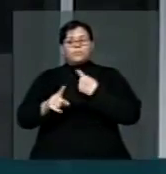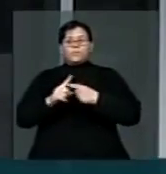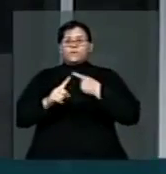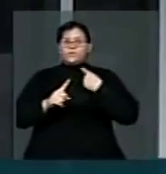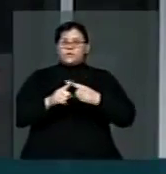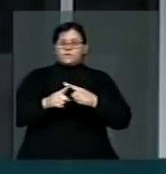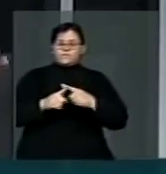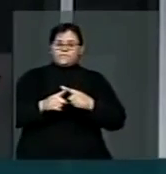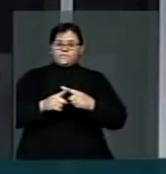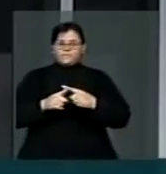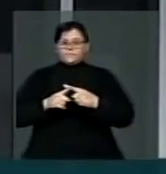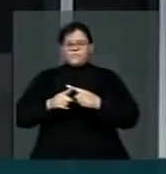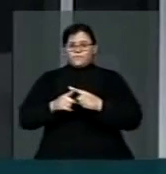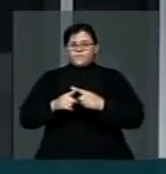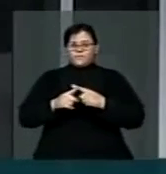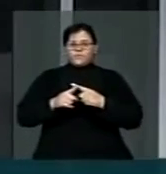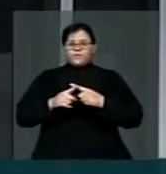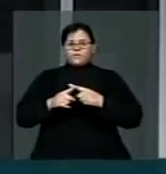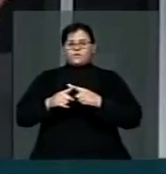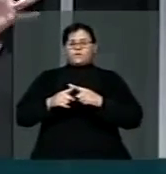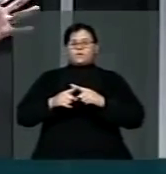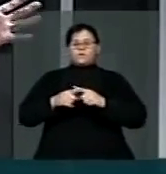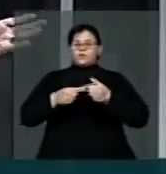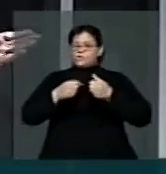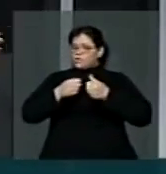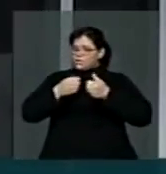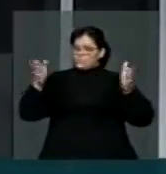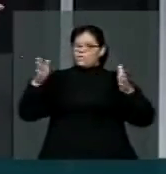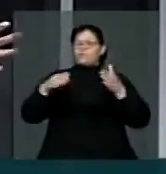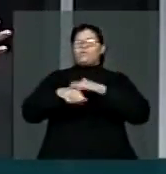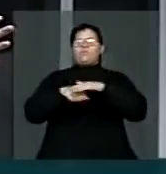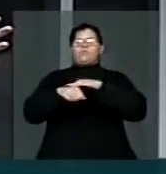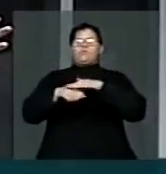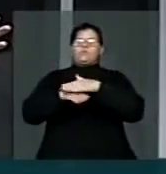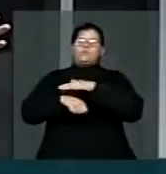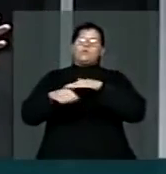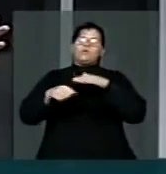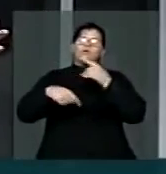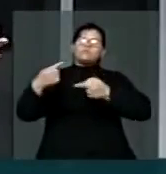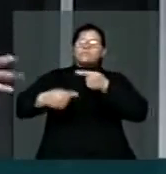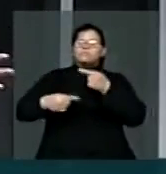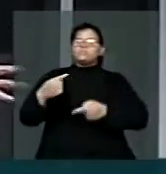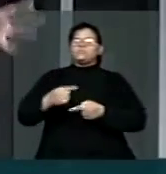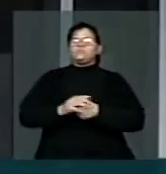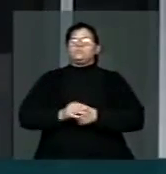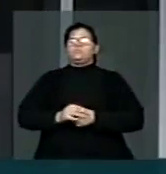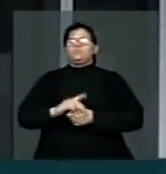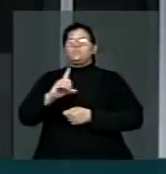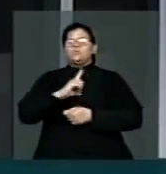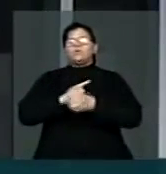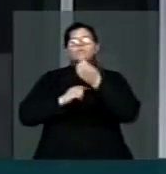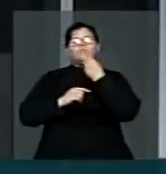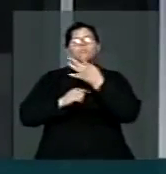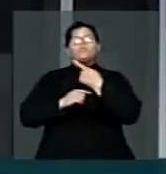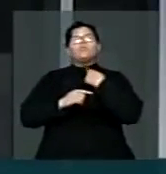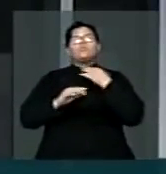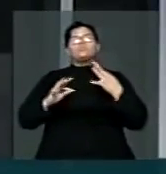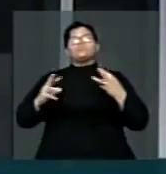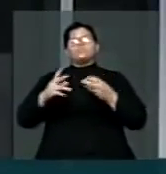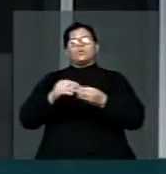construído a partir do momento em que as portas para o diálogo se abriram, houve boa vontade de todos.